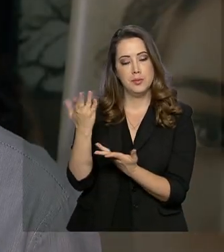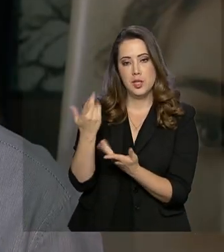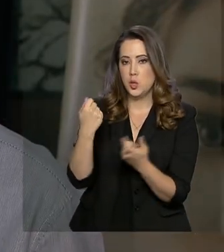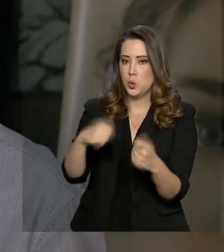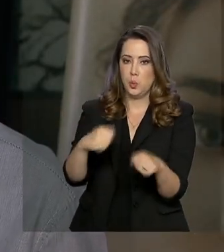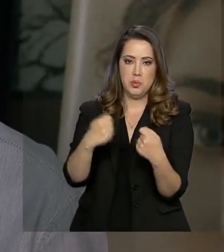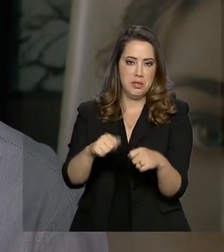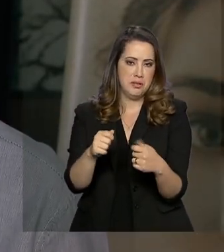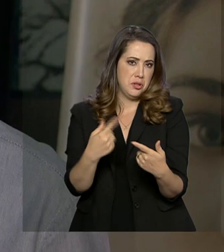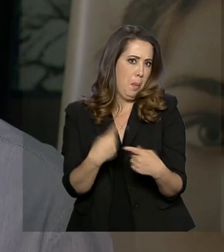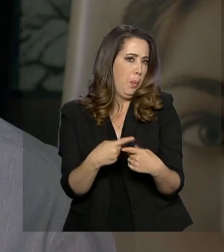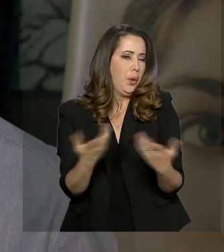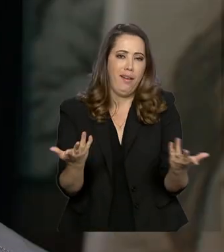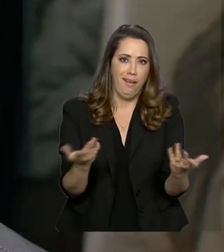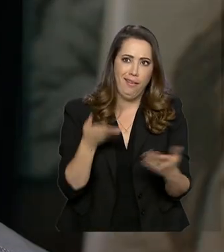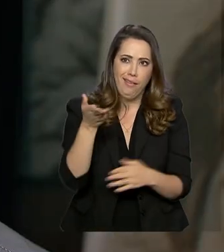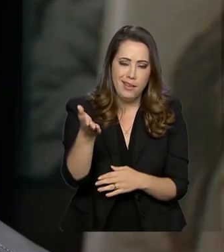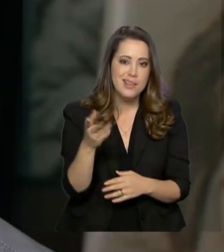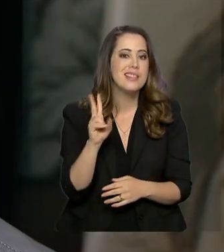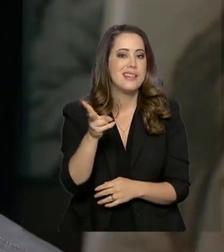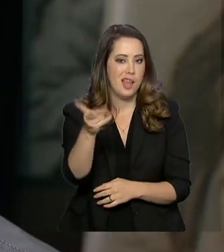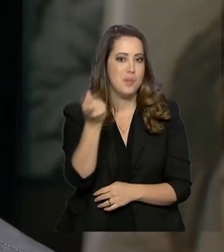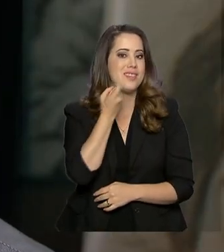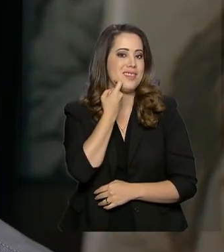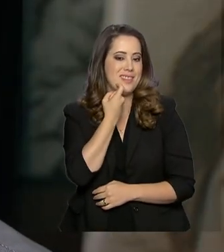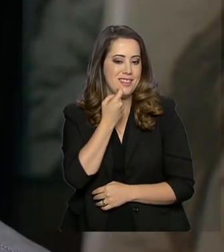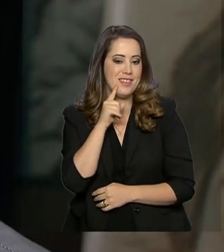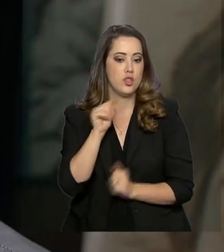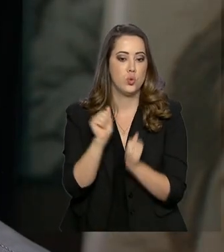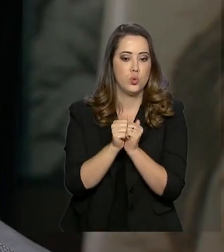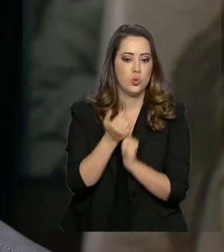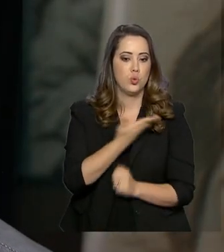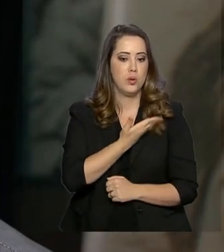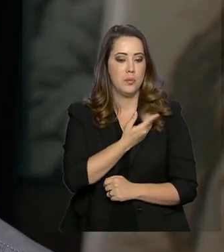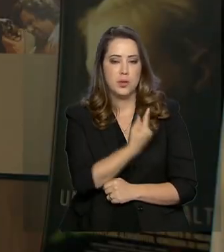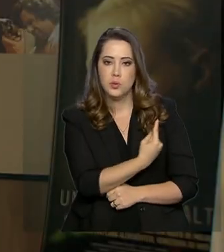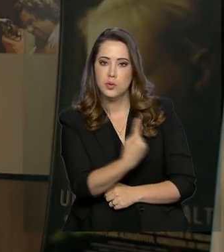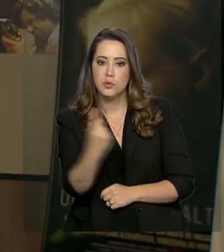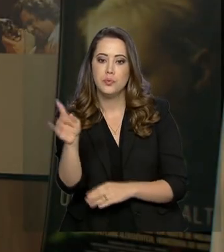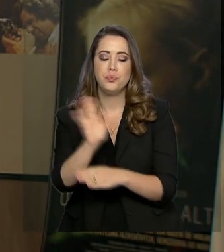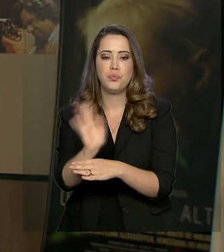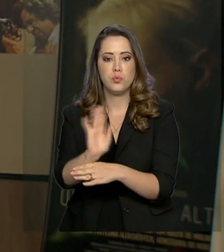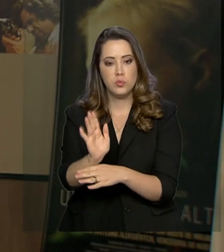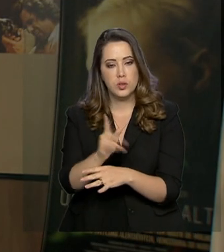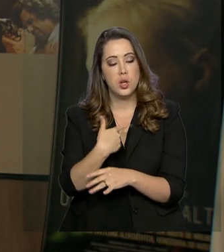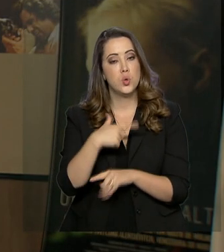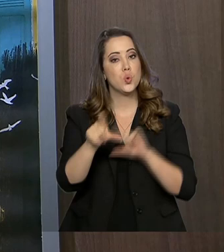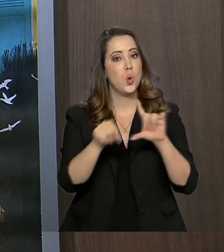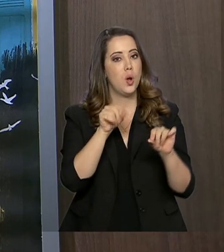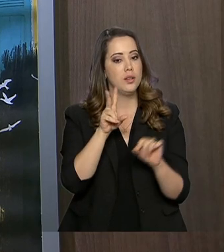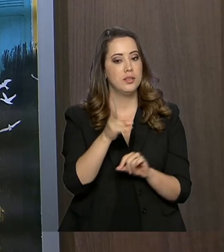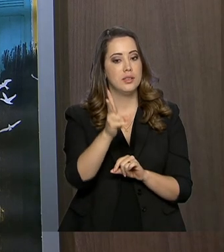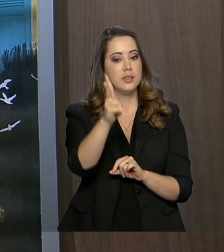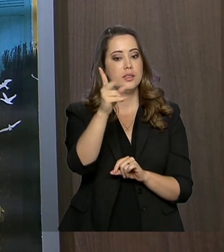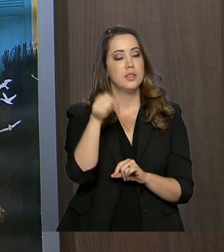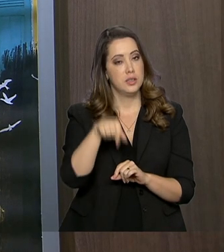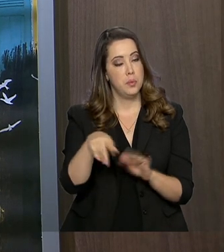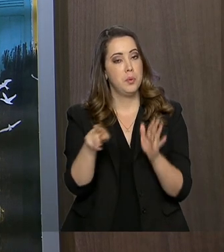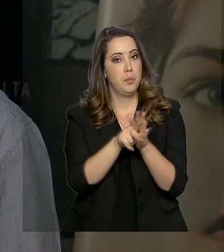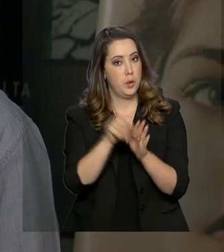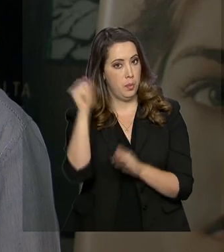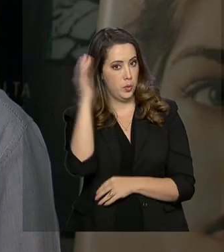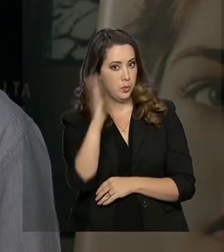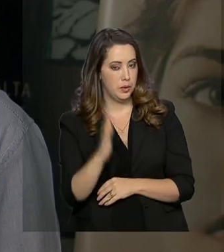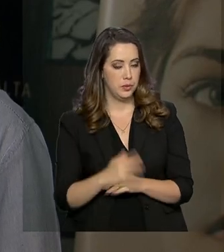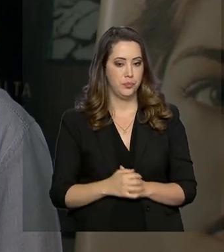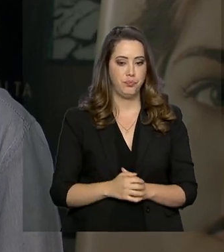precisa ter um motivo especial. Toda sexta-feira ele se reúne com amigos para ir ao cinema. E entre as preferências estão os filmes brasileiros.